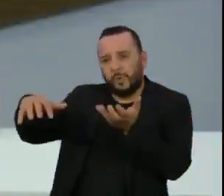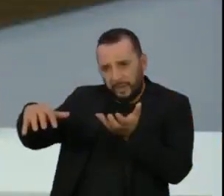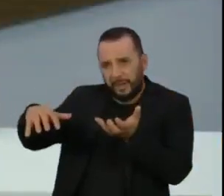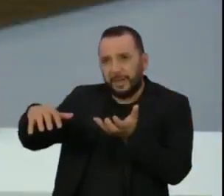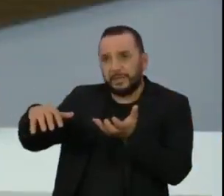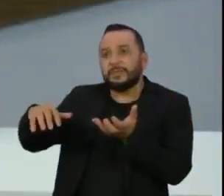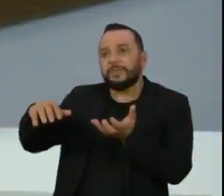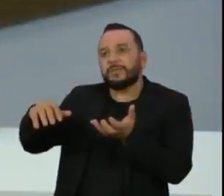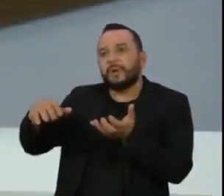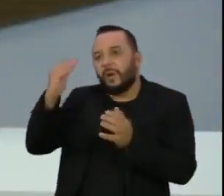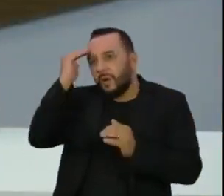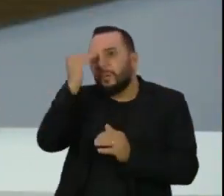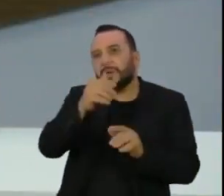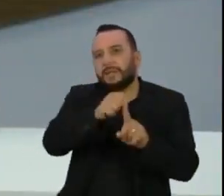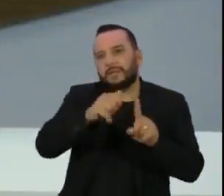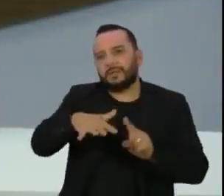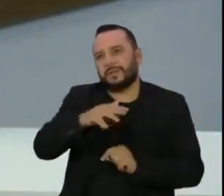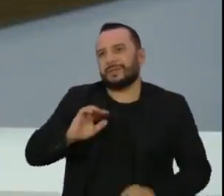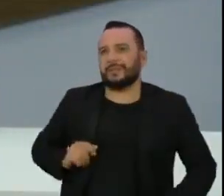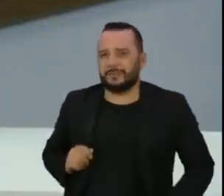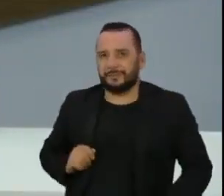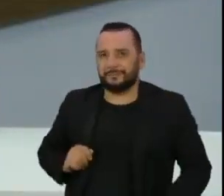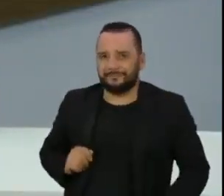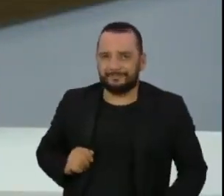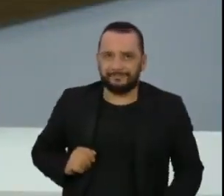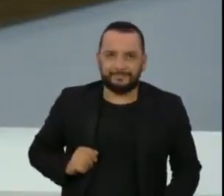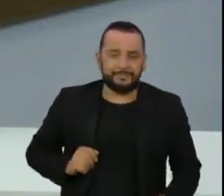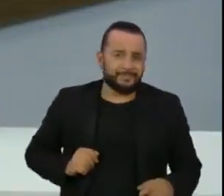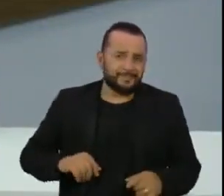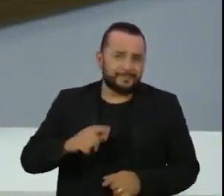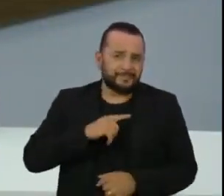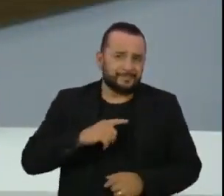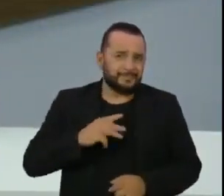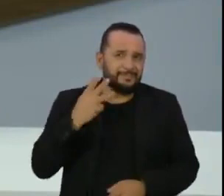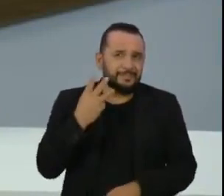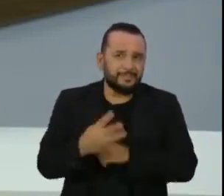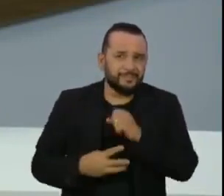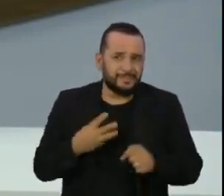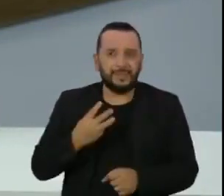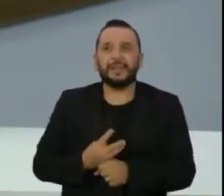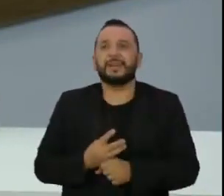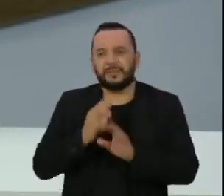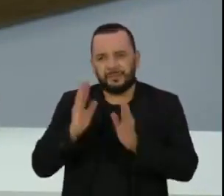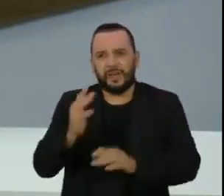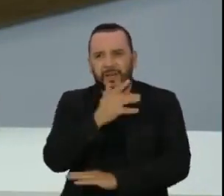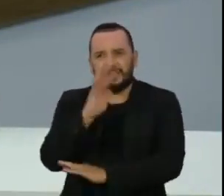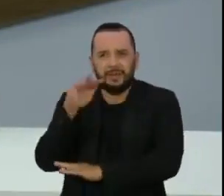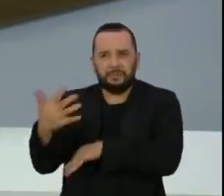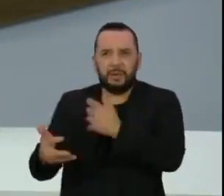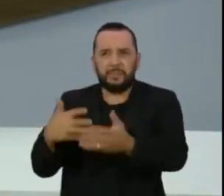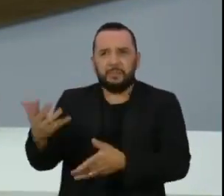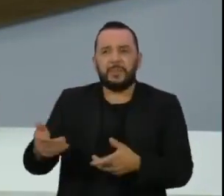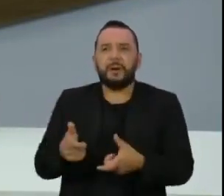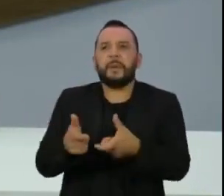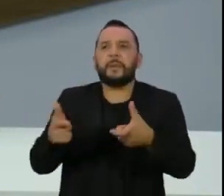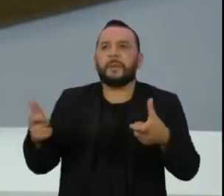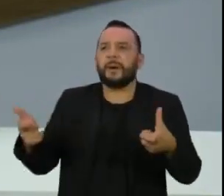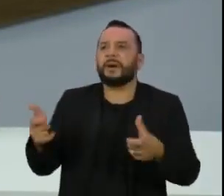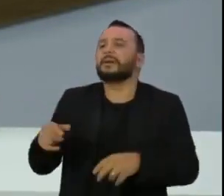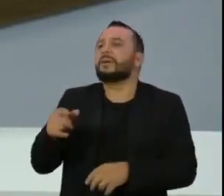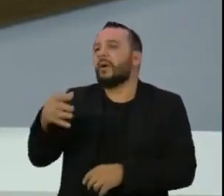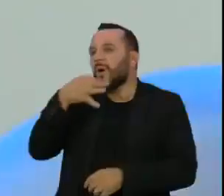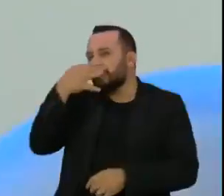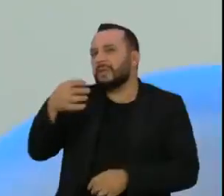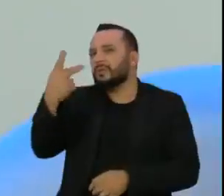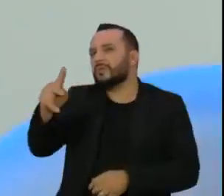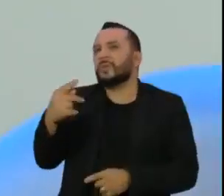Mas então, para ser bem pontual, a gente tem três anos seguidos de aumento no índice de desmatamento. Qual que é a causa disso na sua